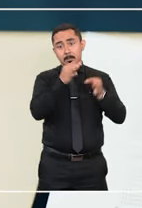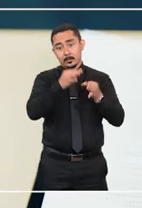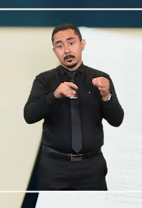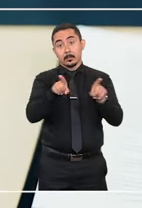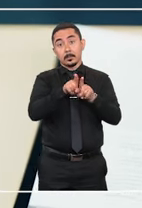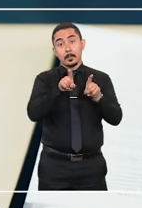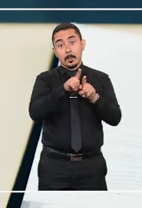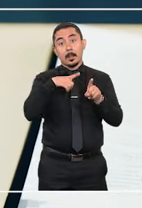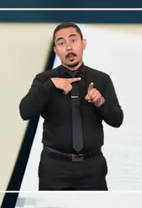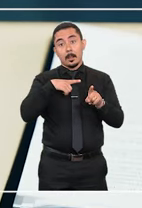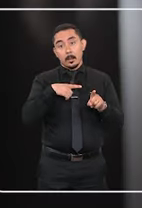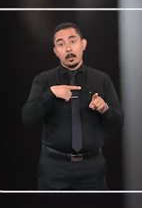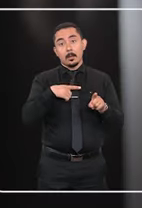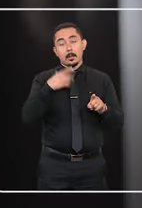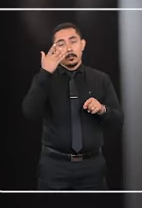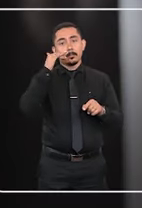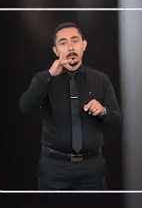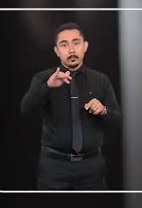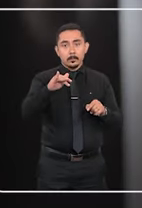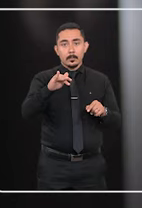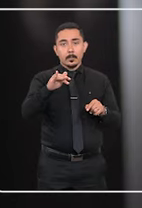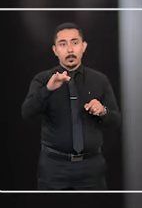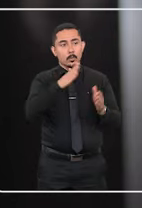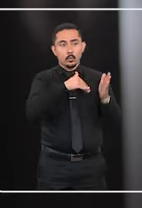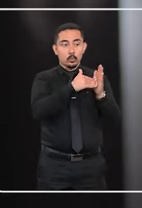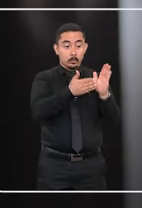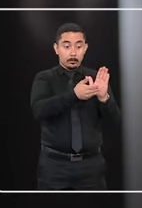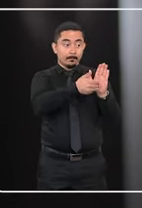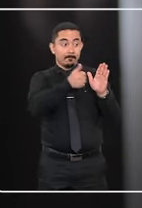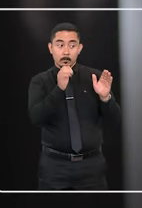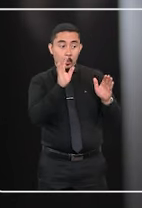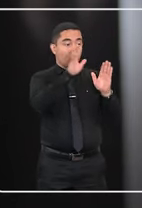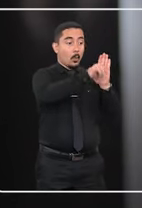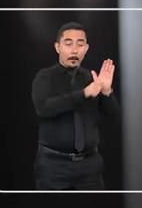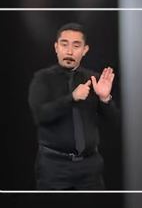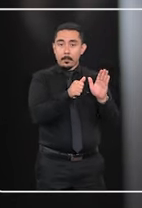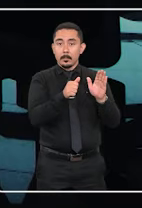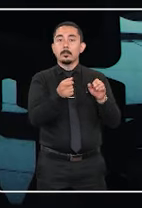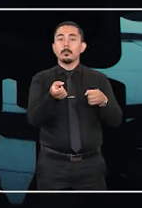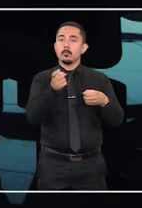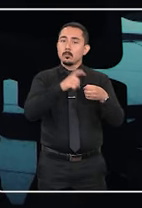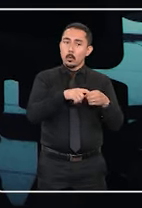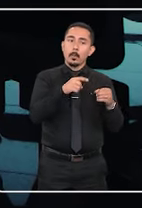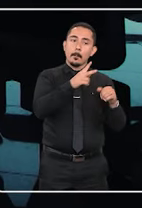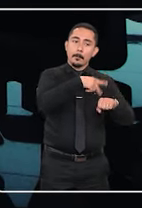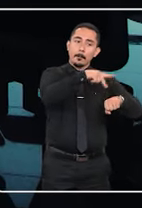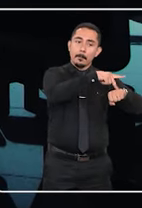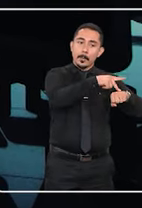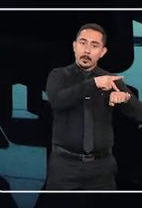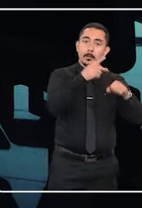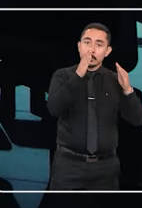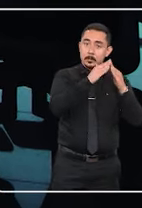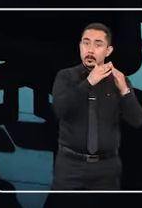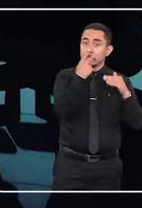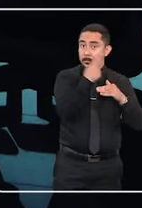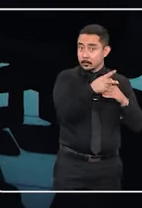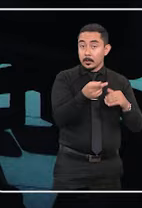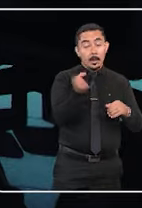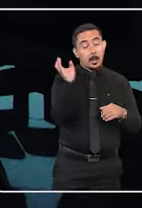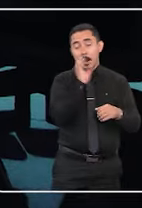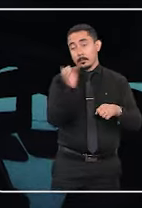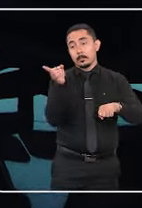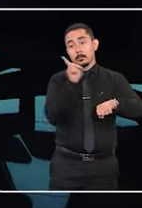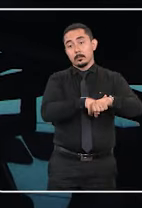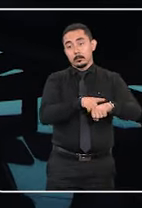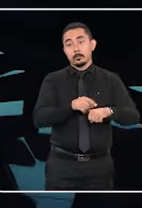diferentes sistemas judiciais, garantindo assim que as crianças subtraídas sejam devolvidas ao país de residência